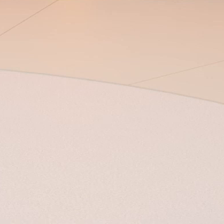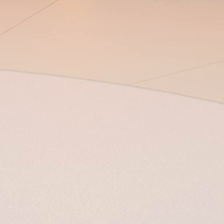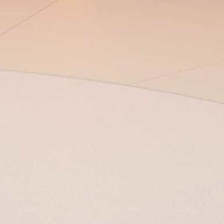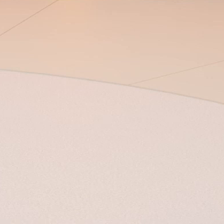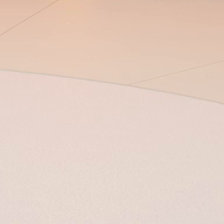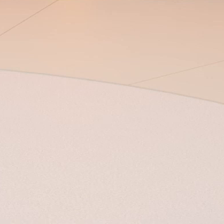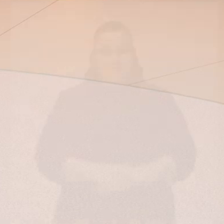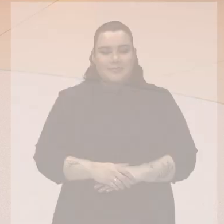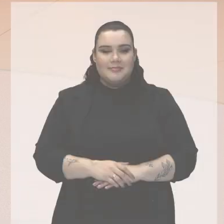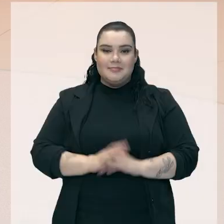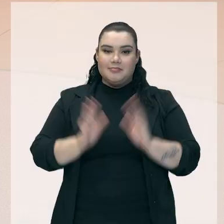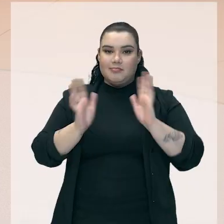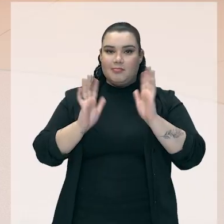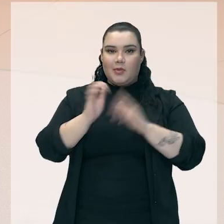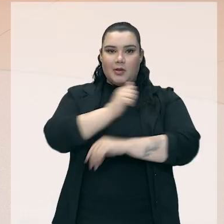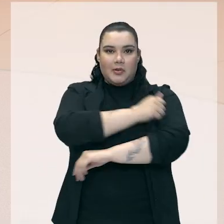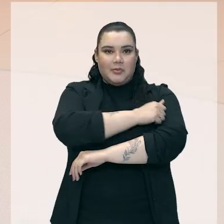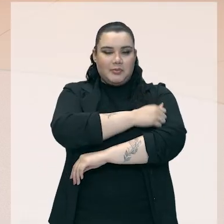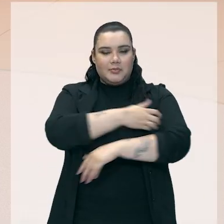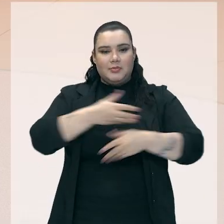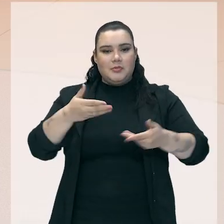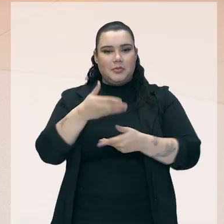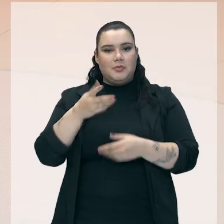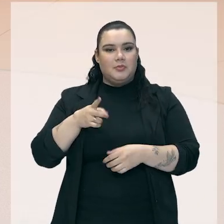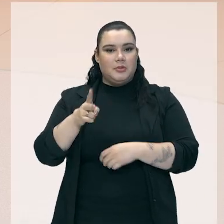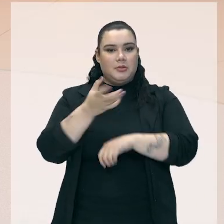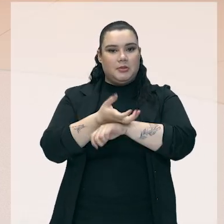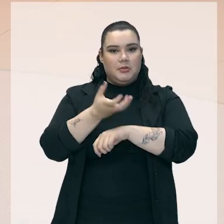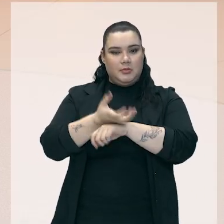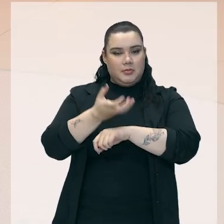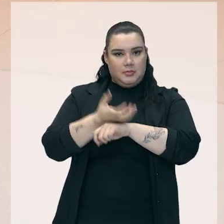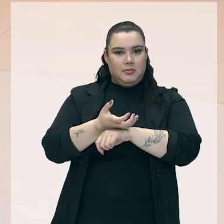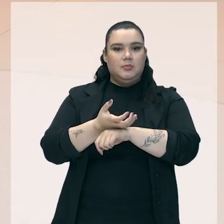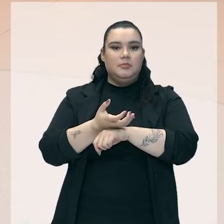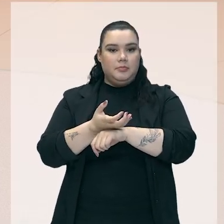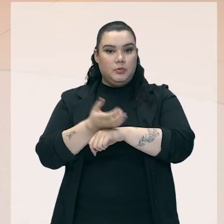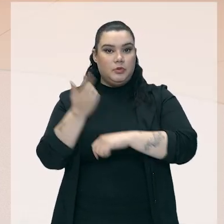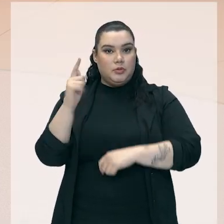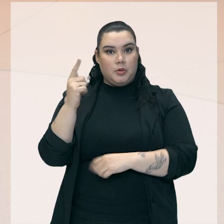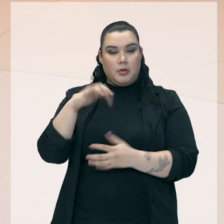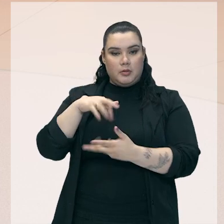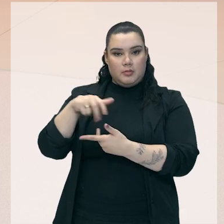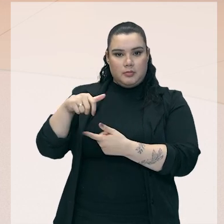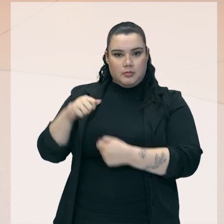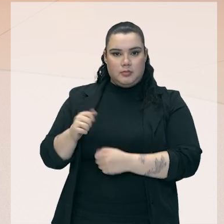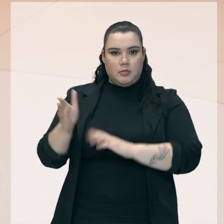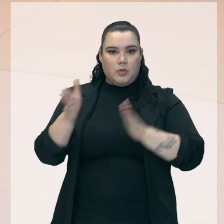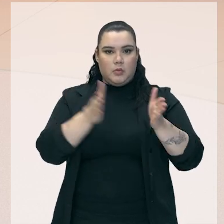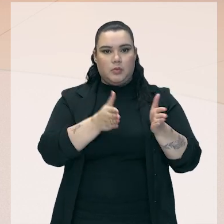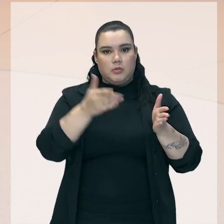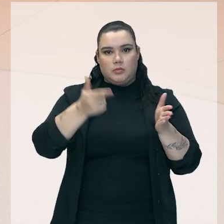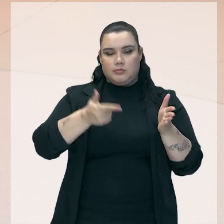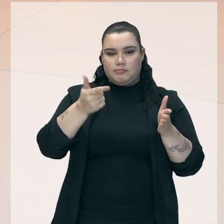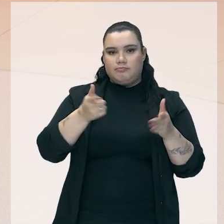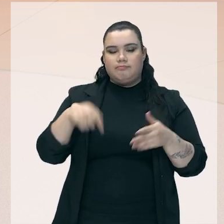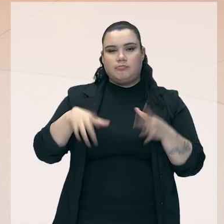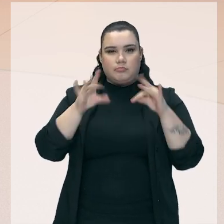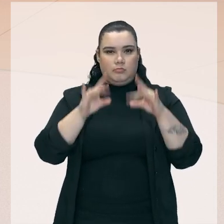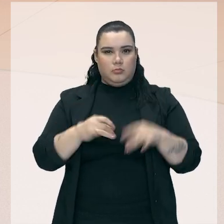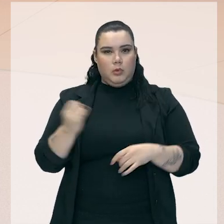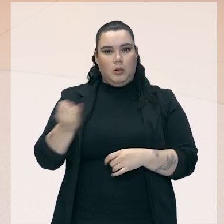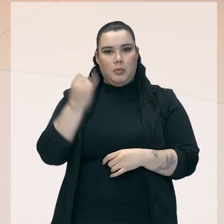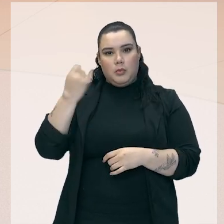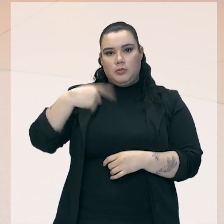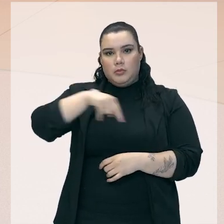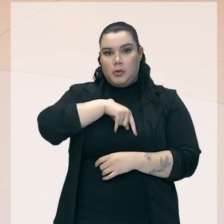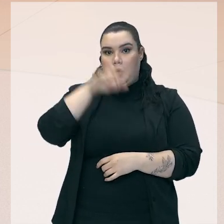Muito bem, pessoal, vamos continuar nosso curso de Geografia aqui na nossa unidade 2. Estão estudando coisas muito importantes para o dia a dia,